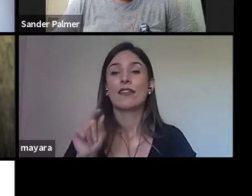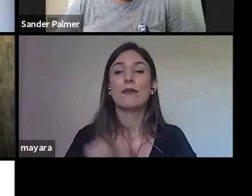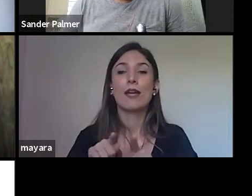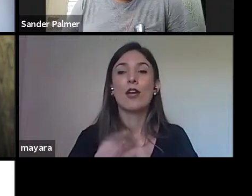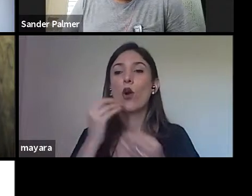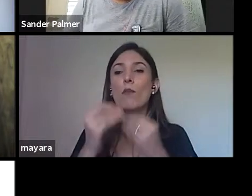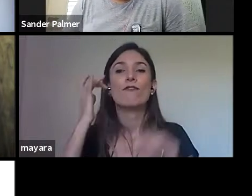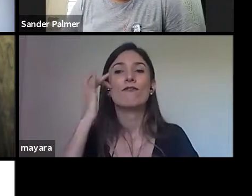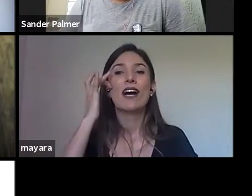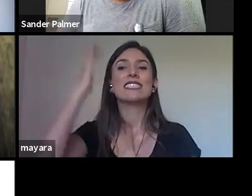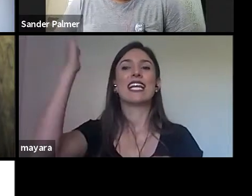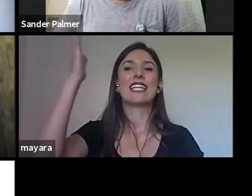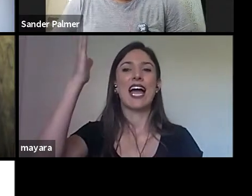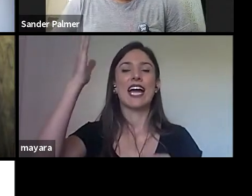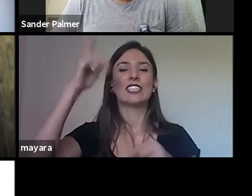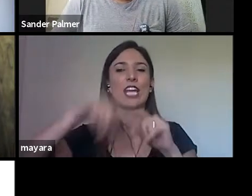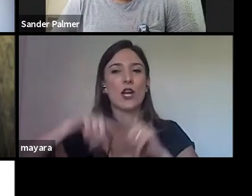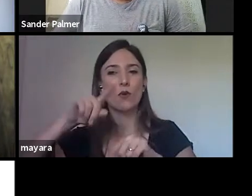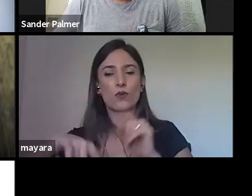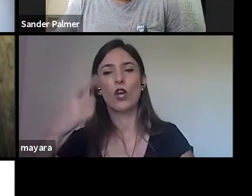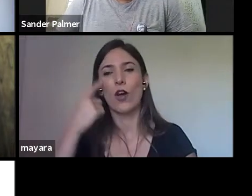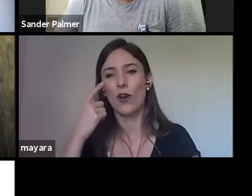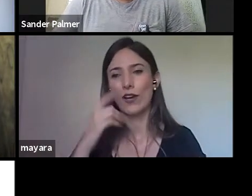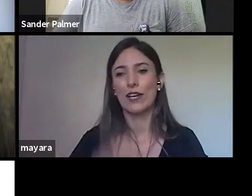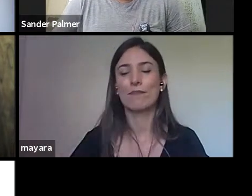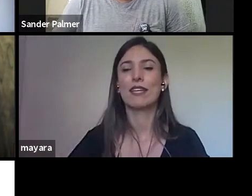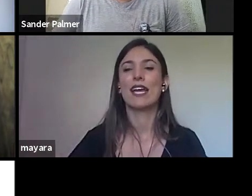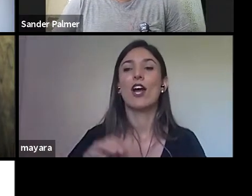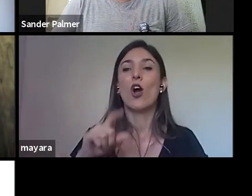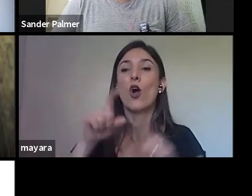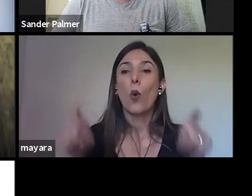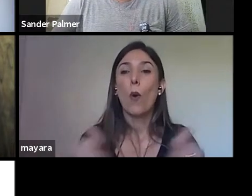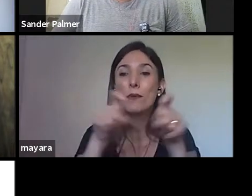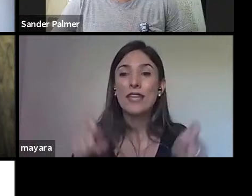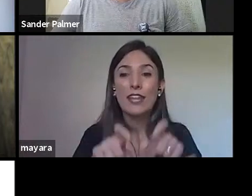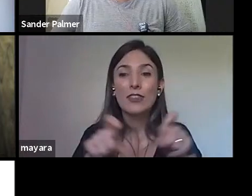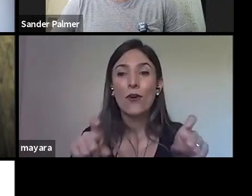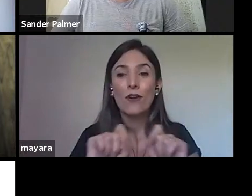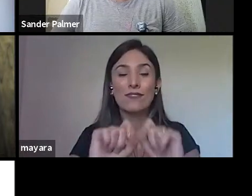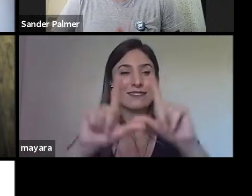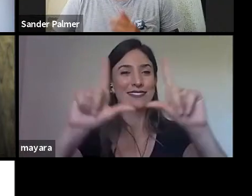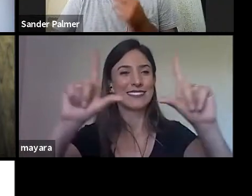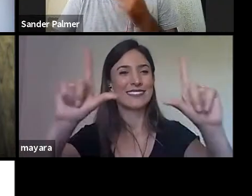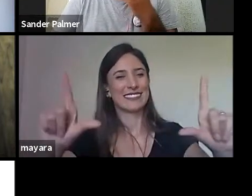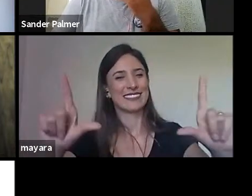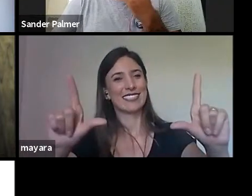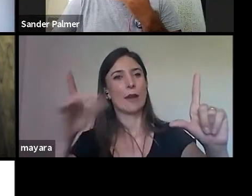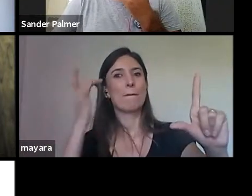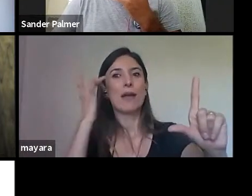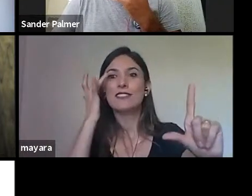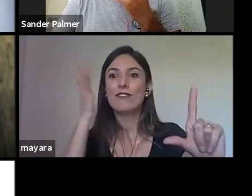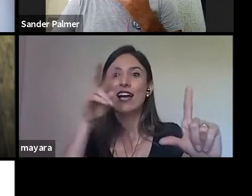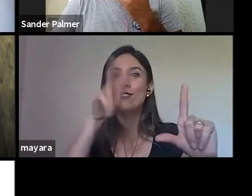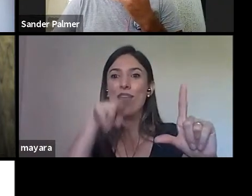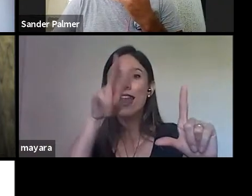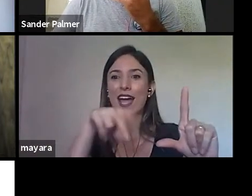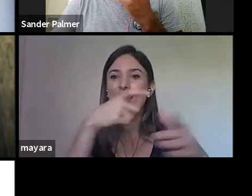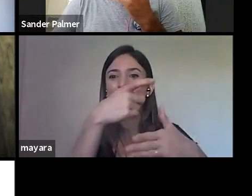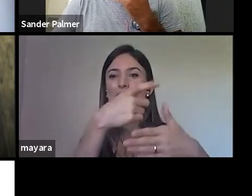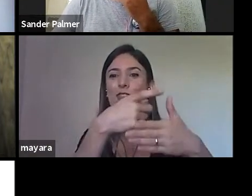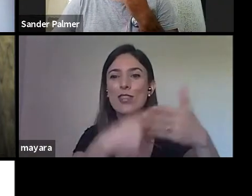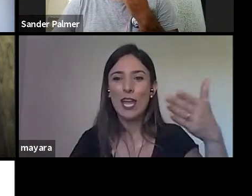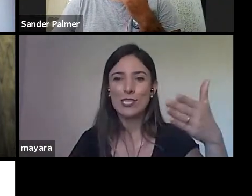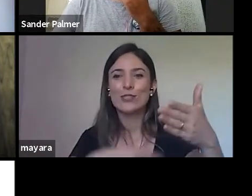né? A tela do computador nos facilita bastante para a leitura documental, né? Não é a mesma